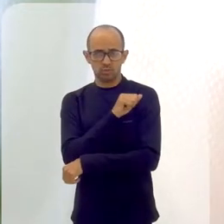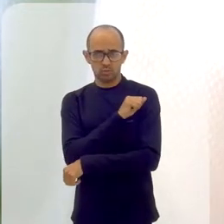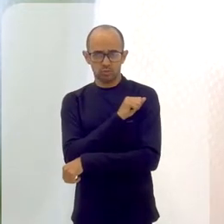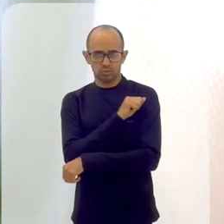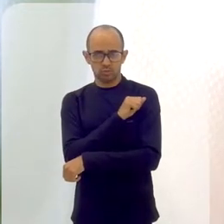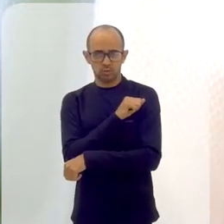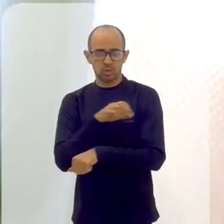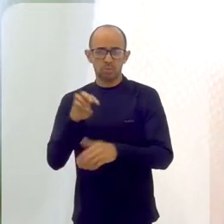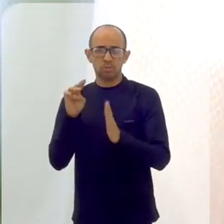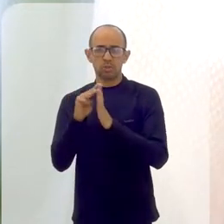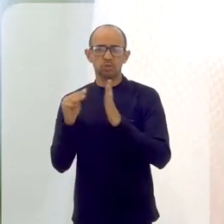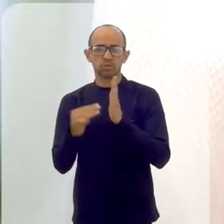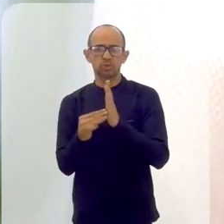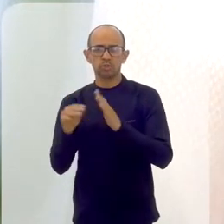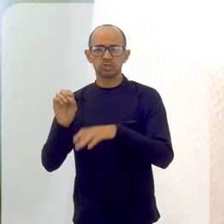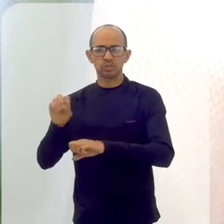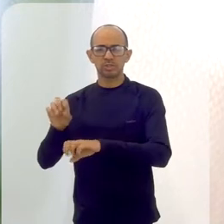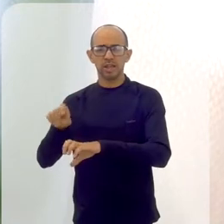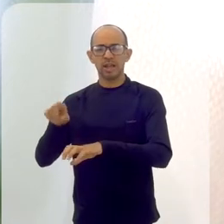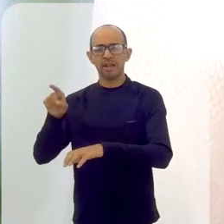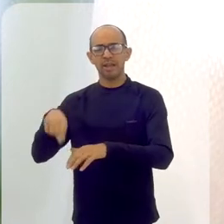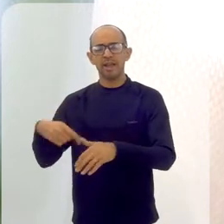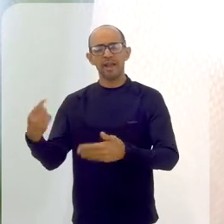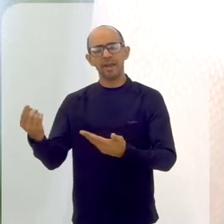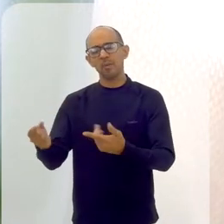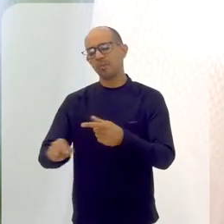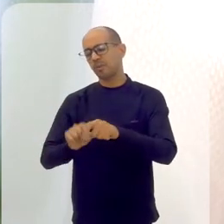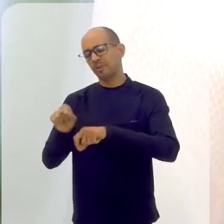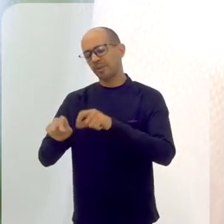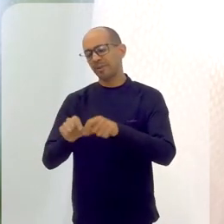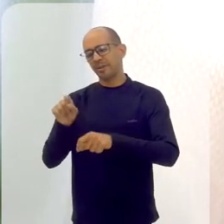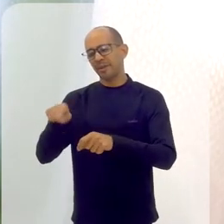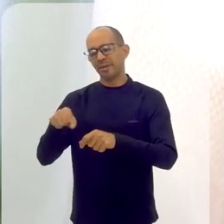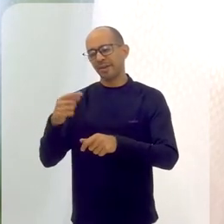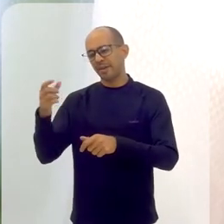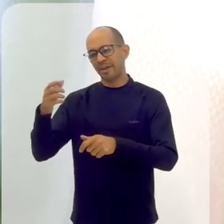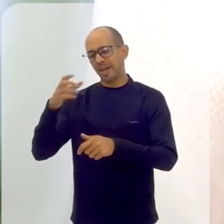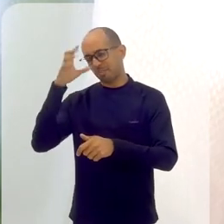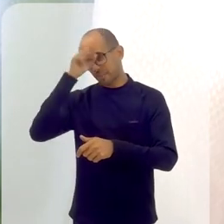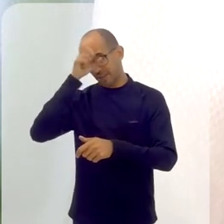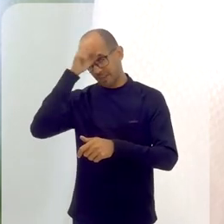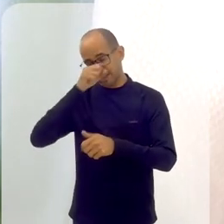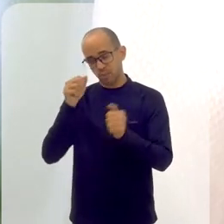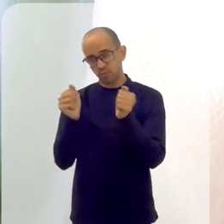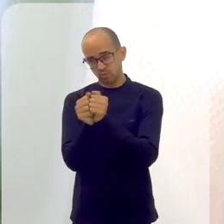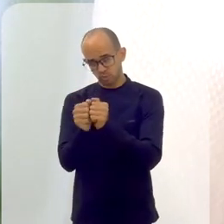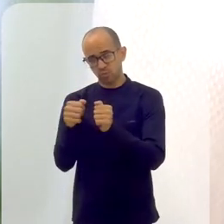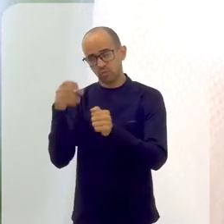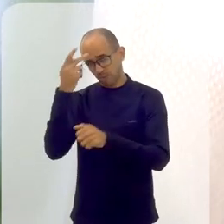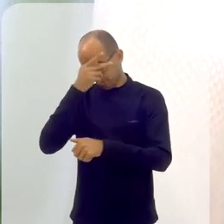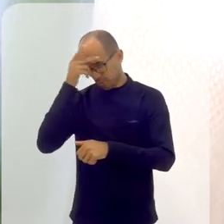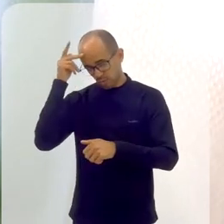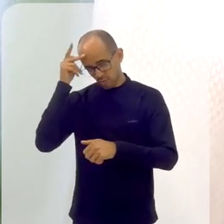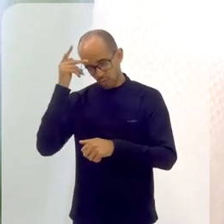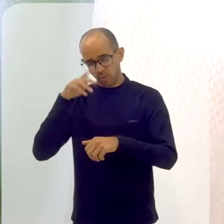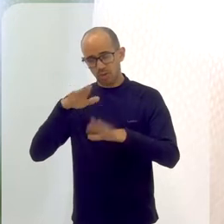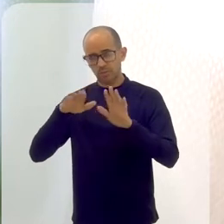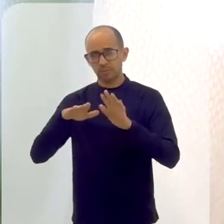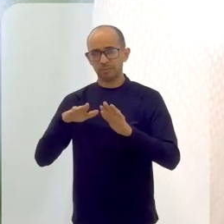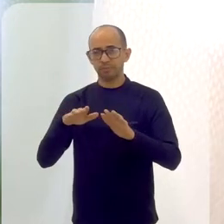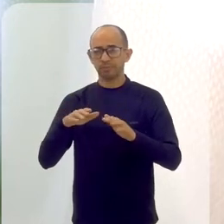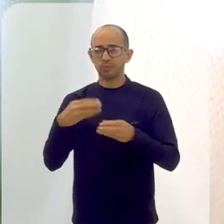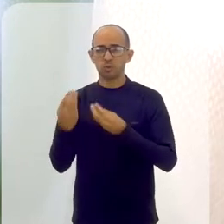métodos da gente de estudar é ensinar algo pra alguma pessoa. Porque talvez muito do nosso conhecimento está no nosso